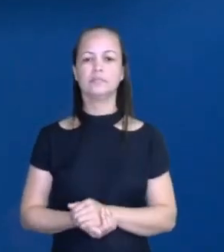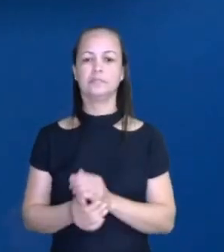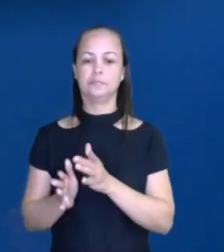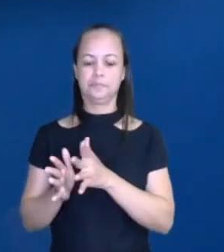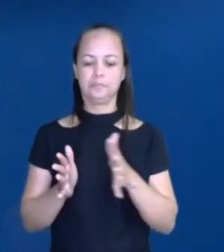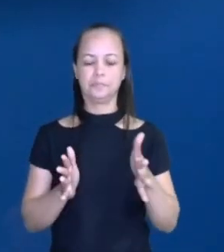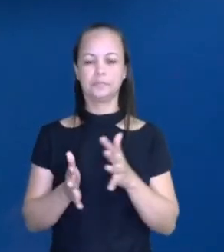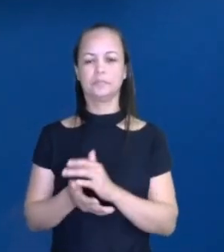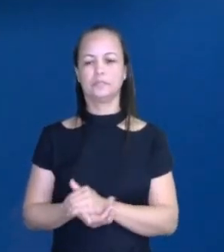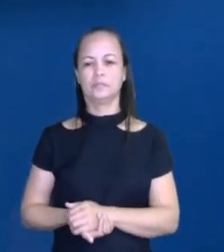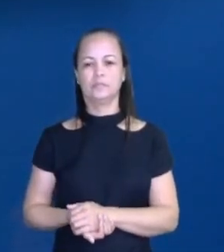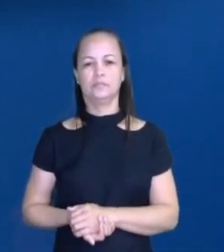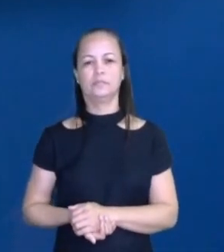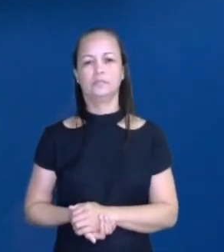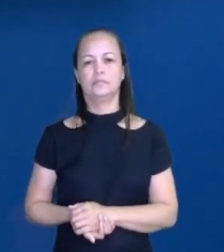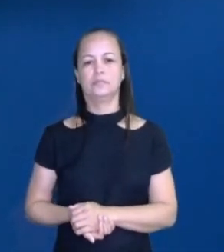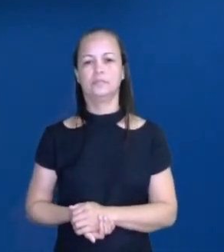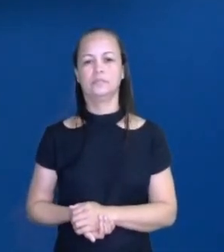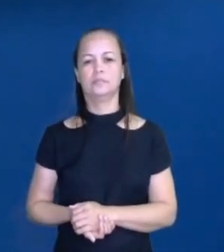agora.